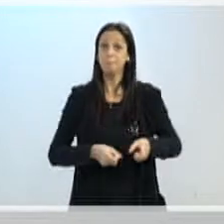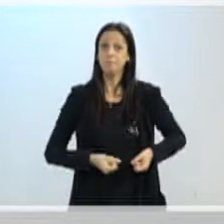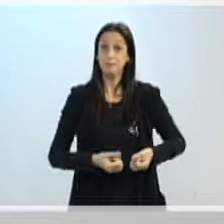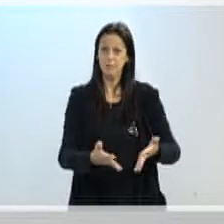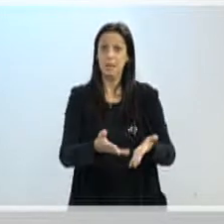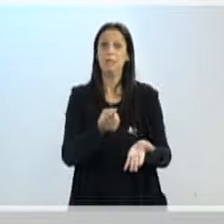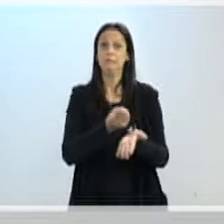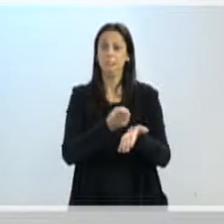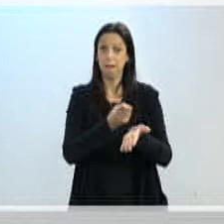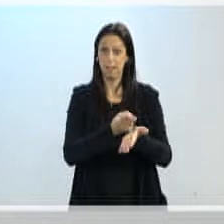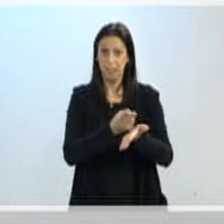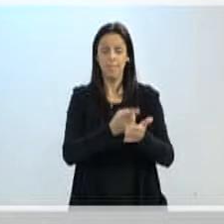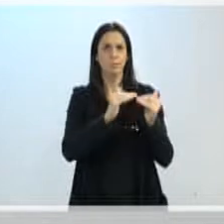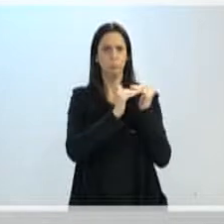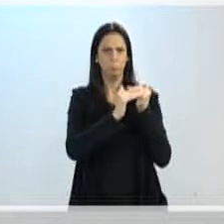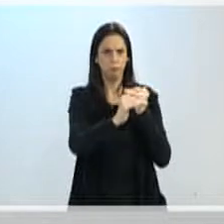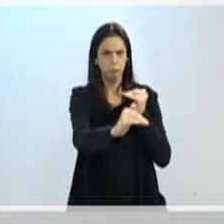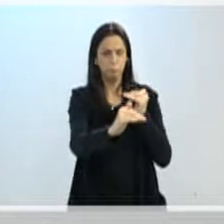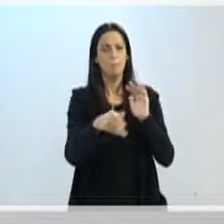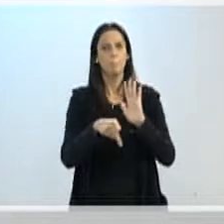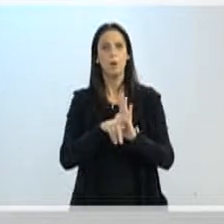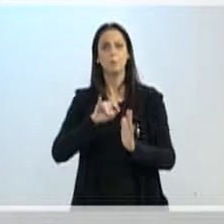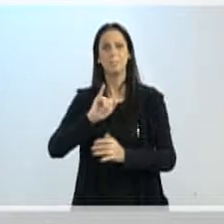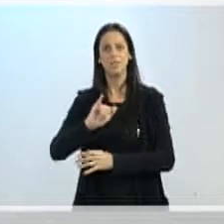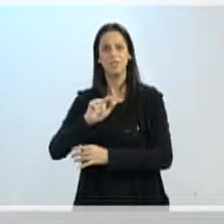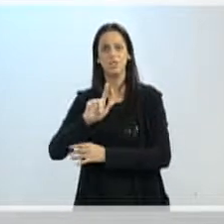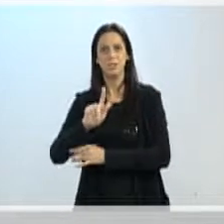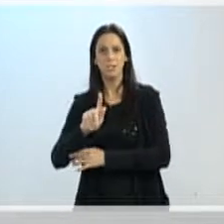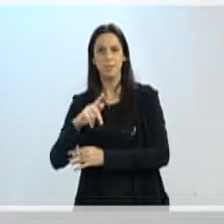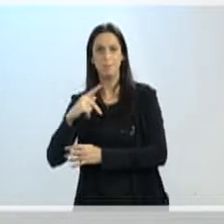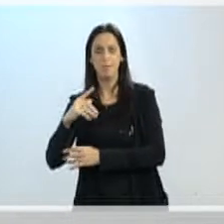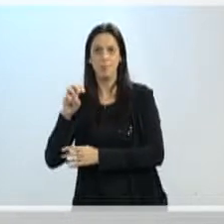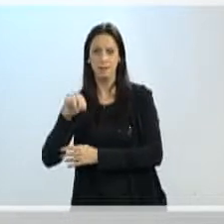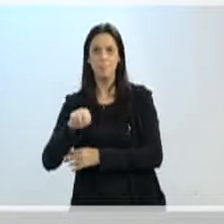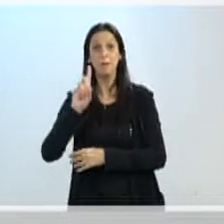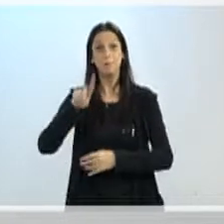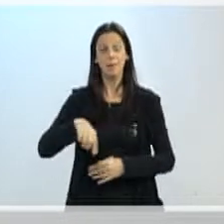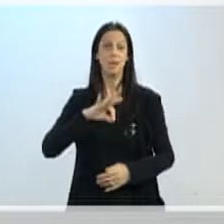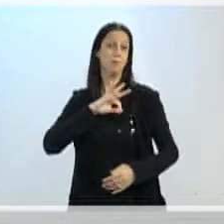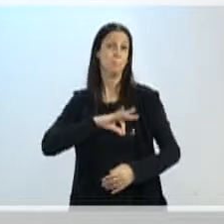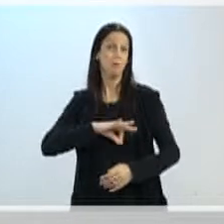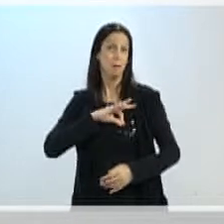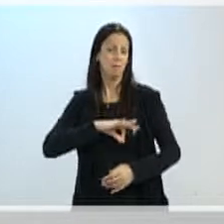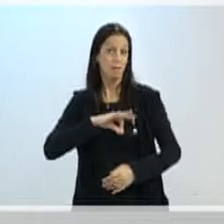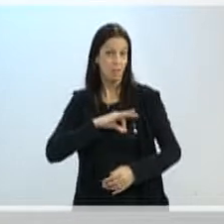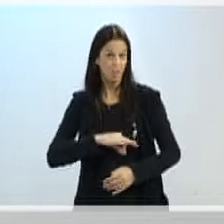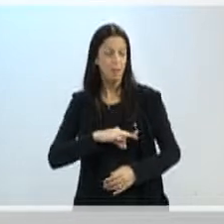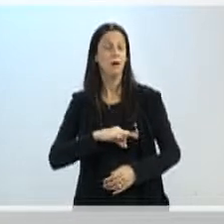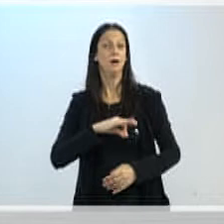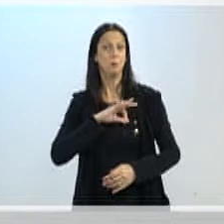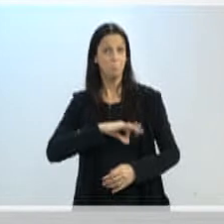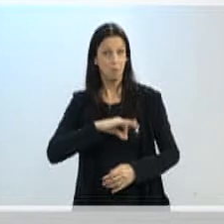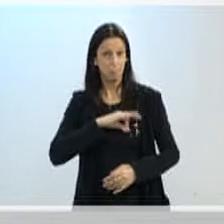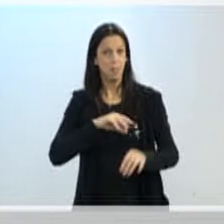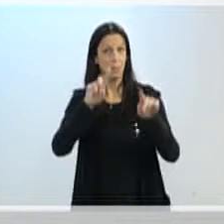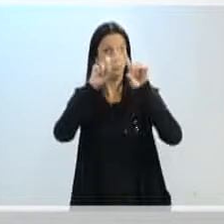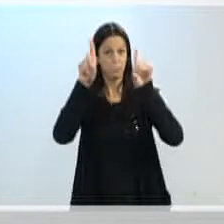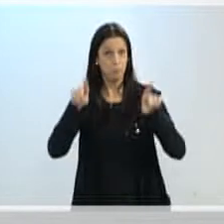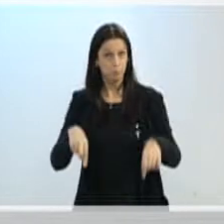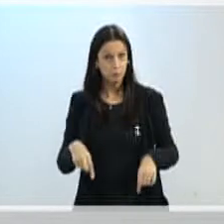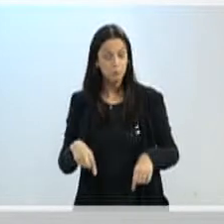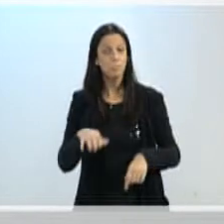atualizados pelo IGPM, que são salários, são os salários de pessoal